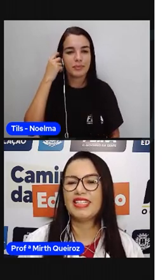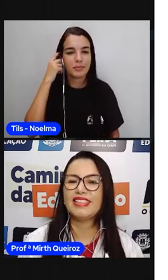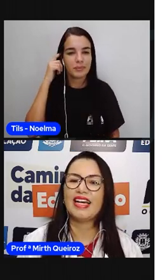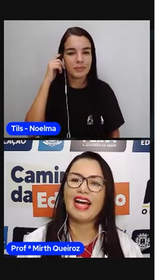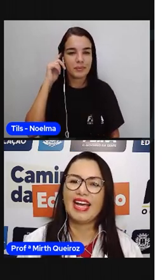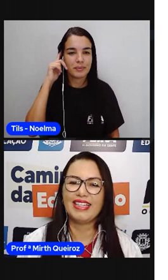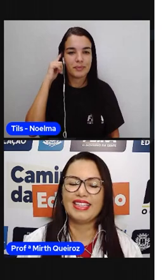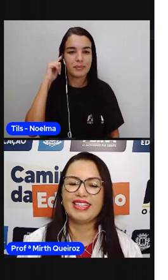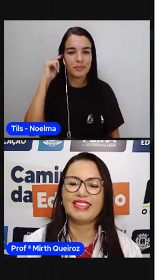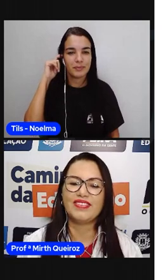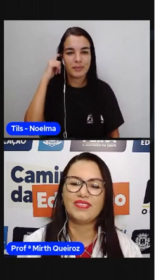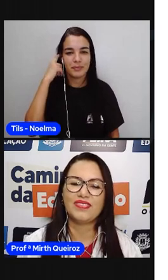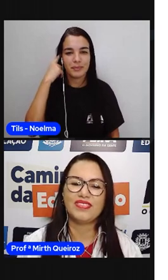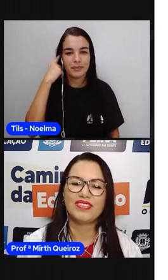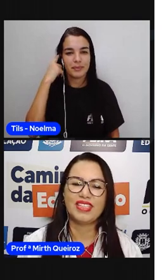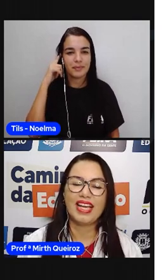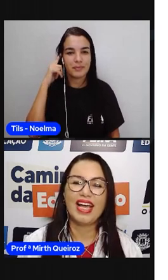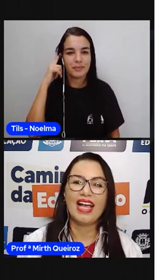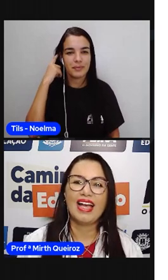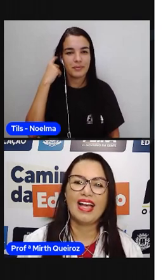O será, hein, gente?